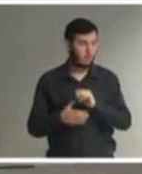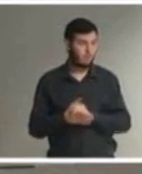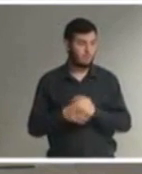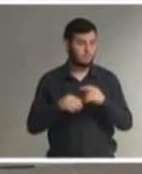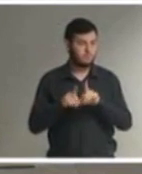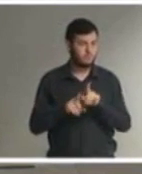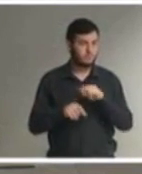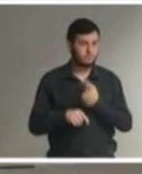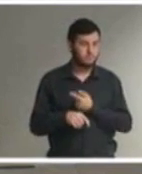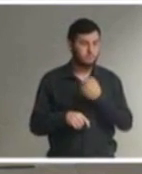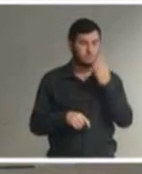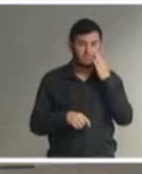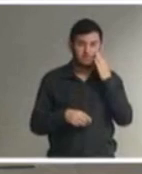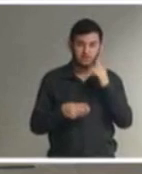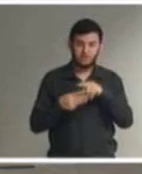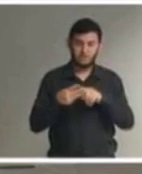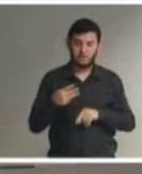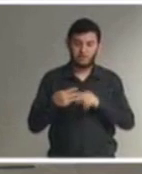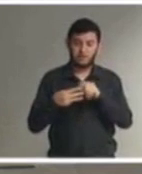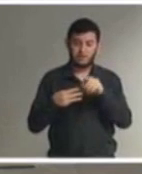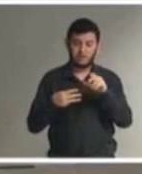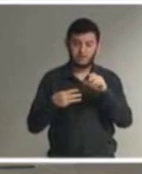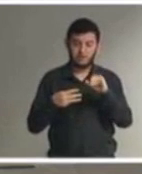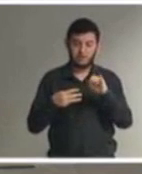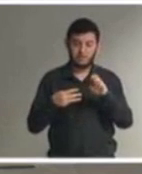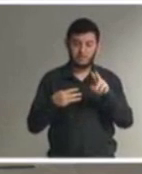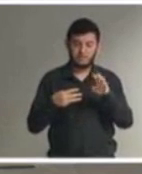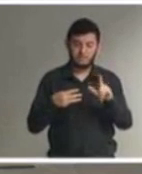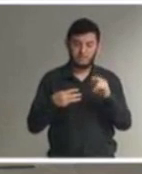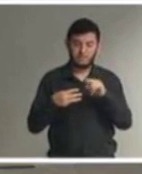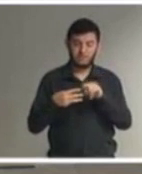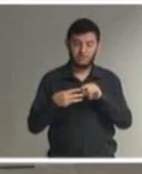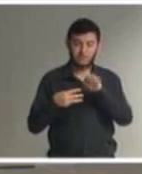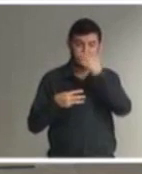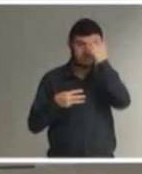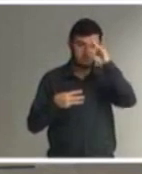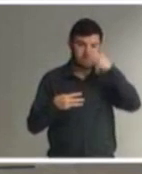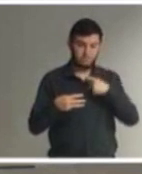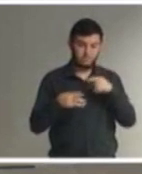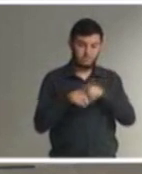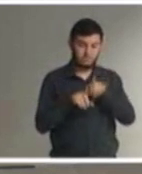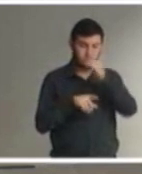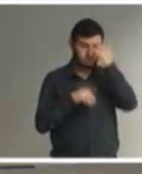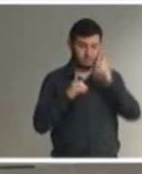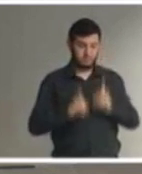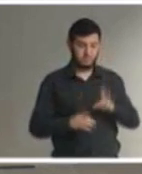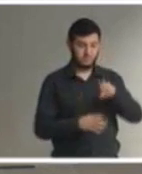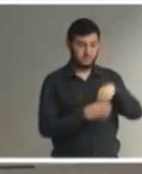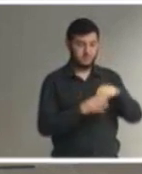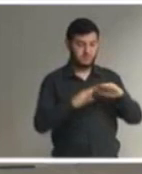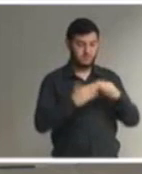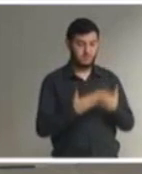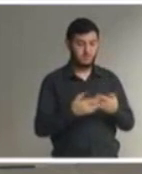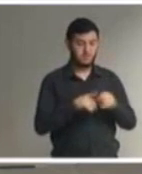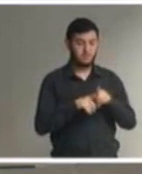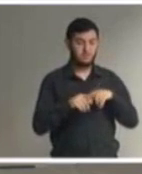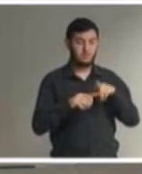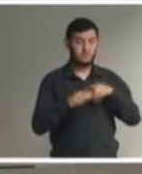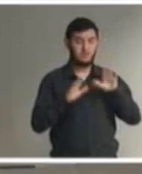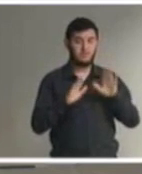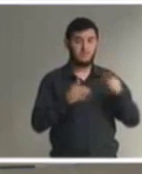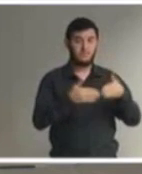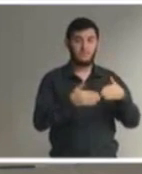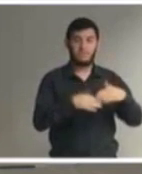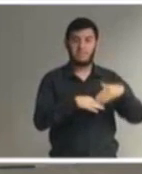garantia realmente que aquela pessoa com deficiência esteja na escola nós temos como fundamentação maior o fato de que a